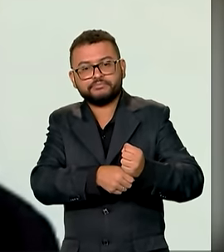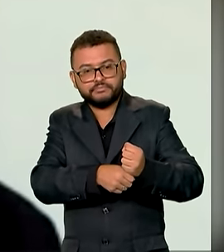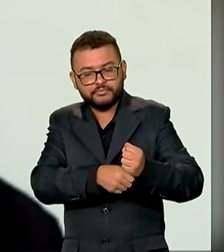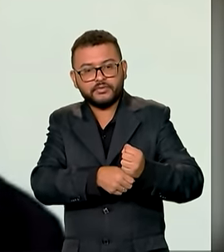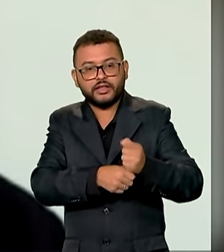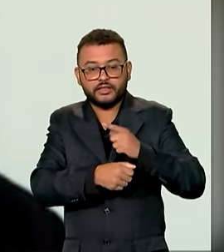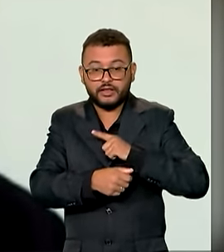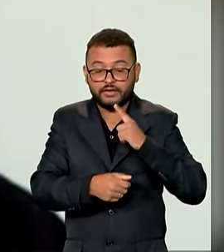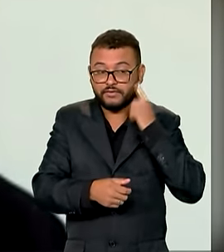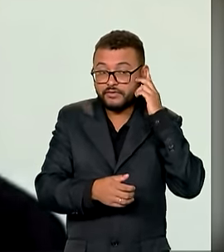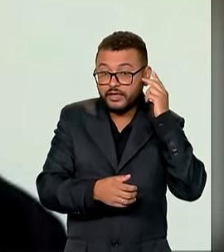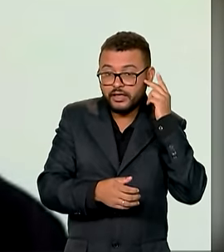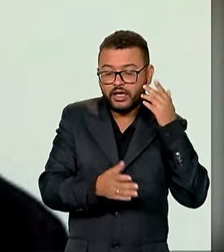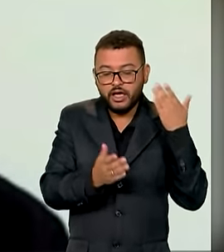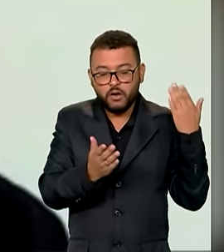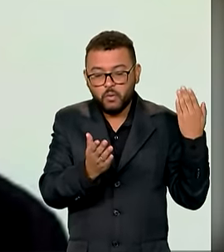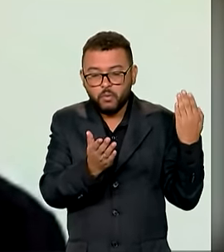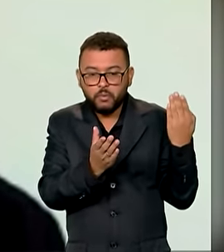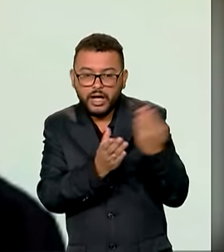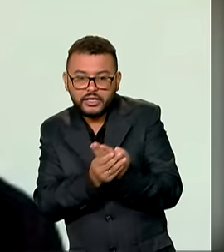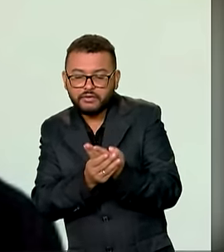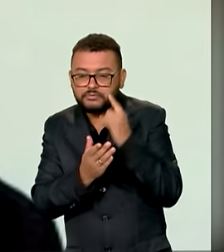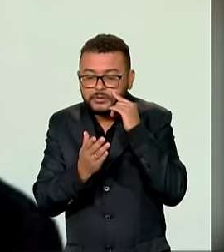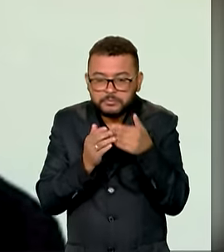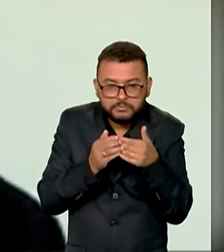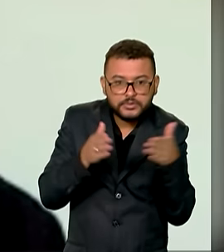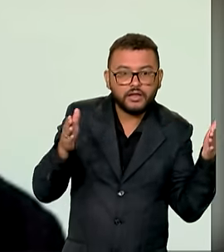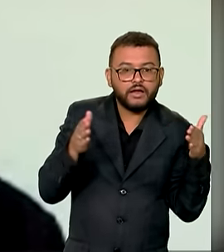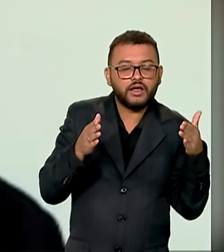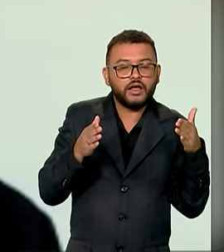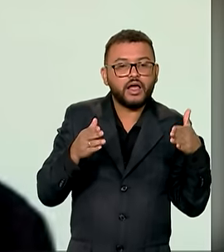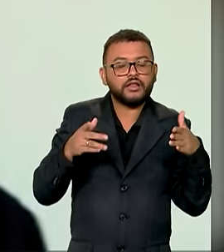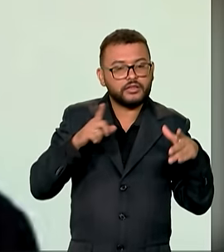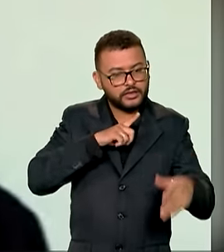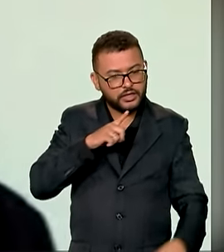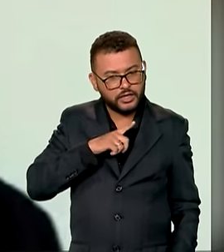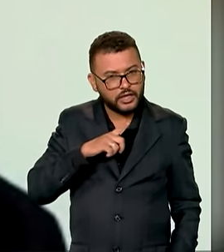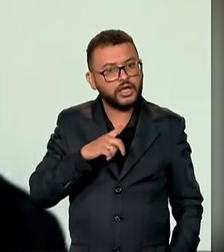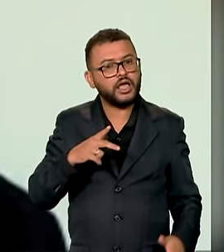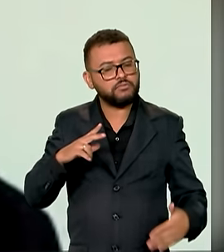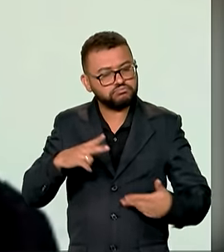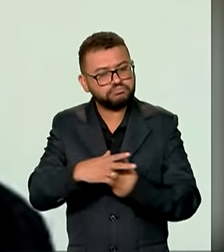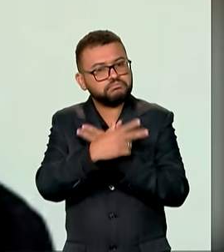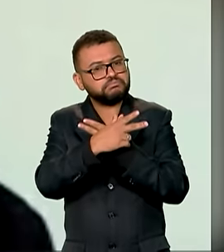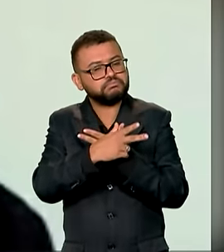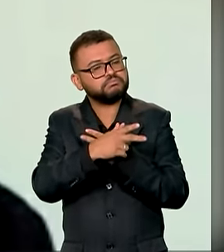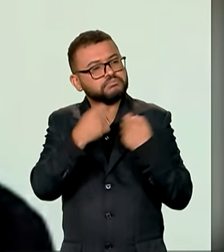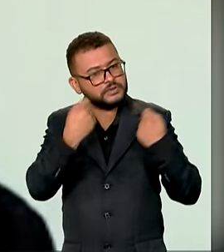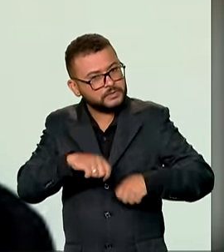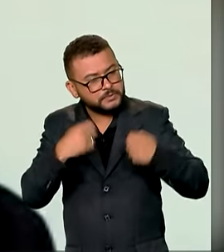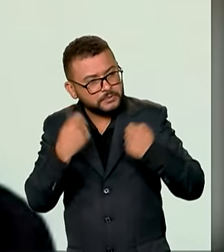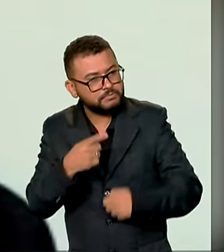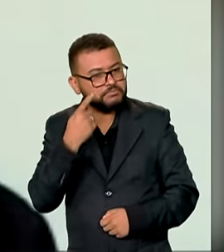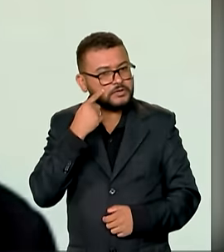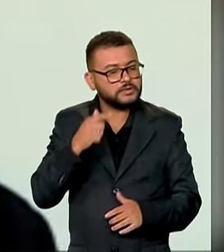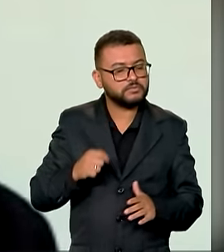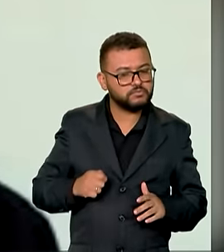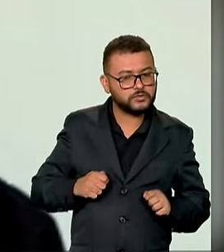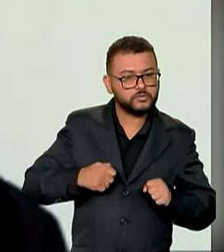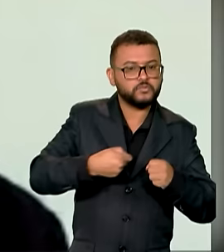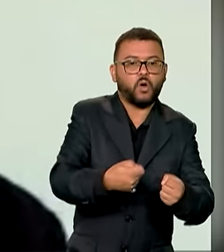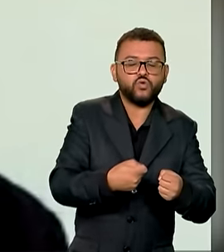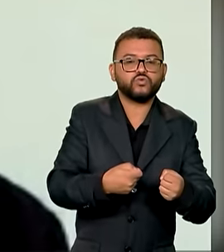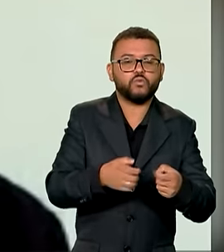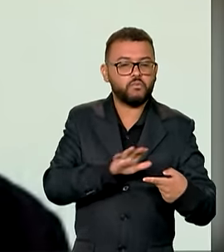que é a abertura dos arquivos. Mais uma coisa que as Forças Armadas precisam dar conta e